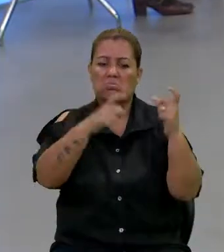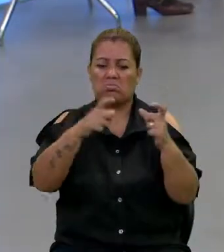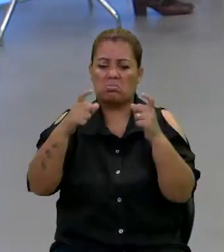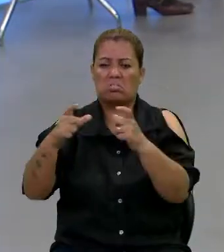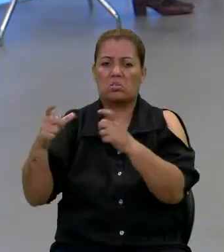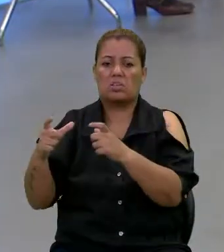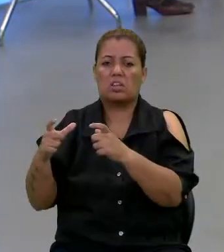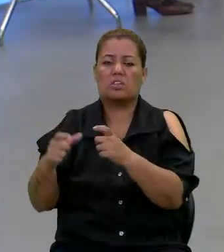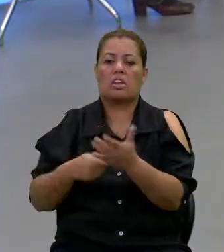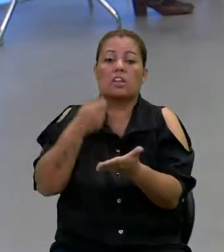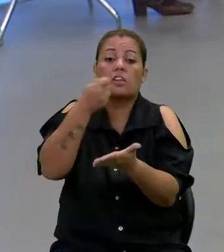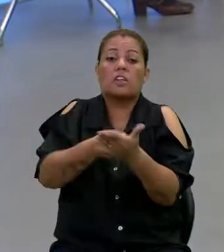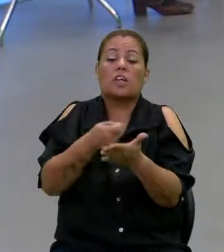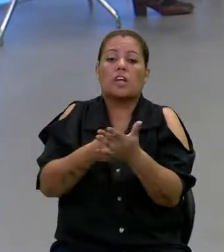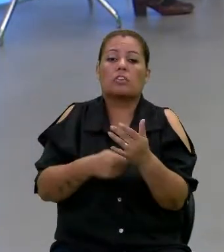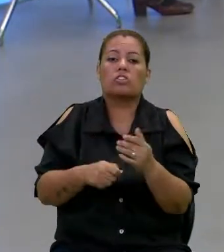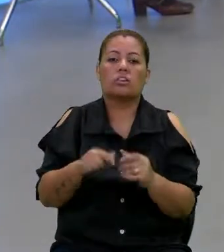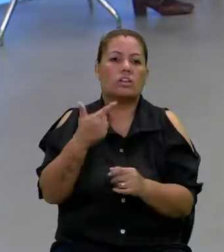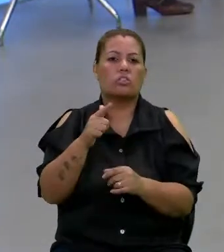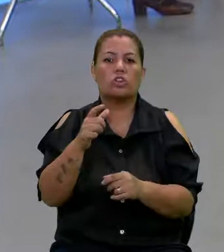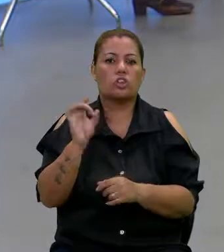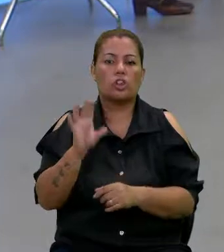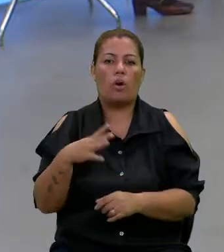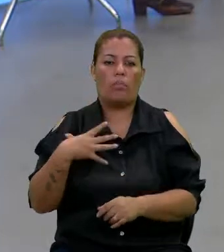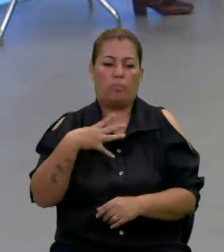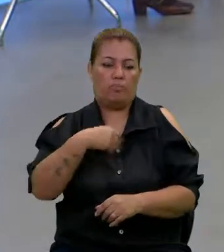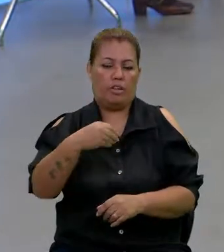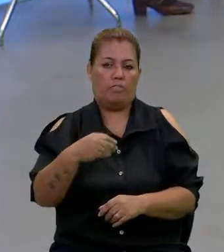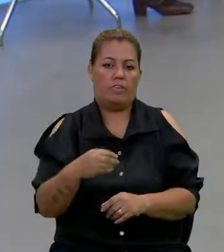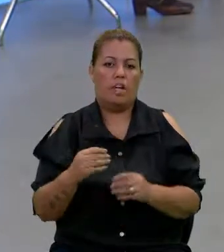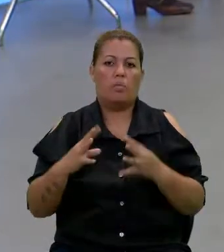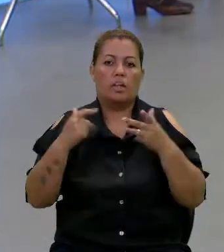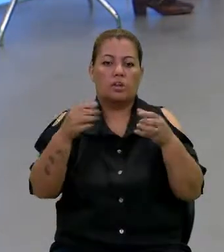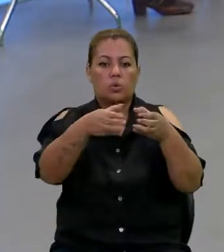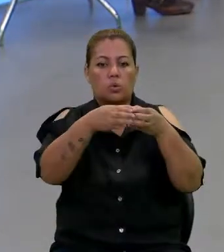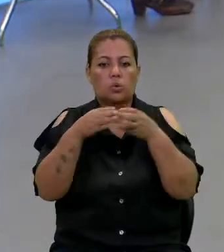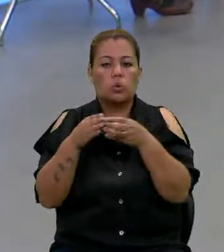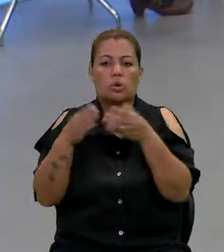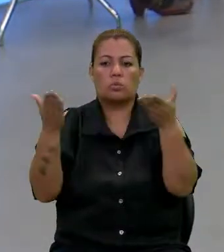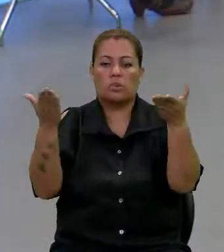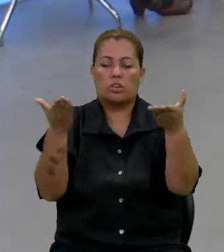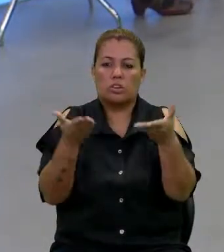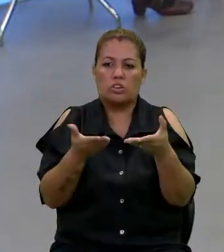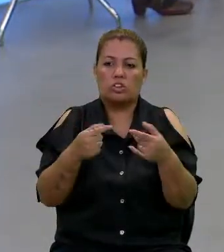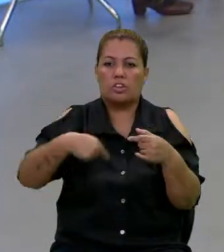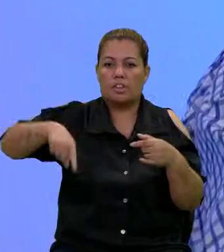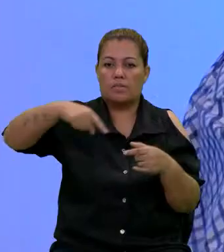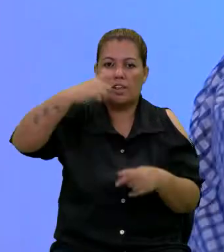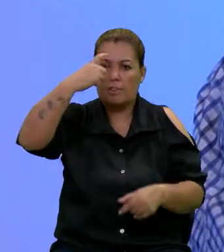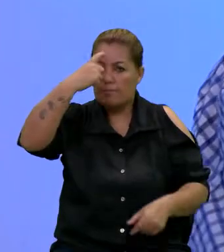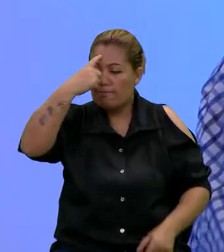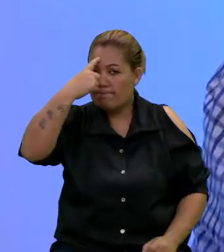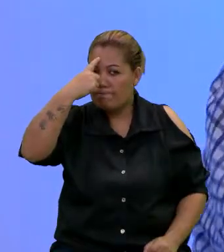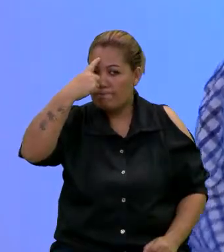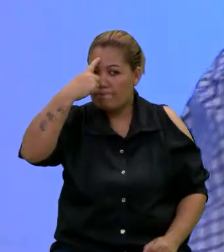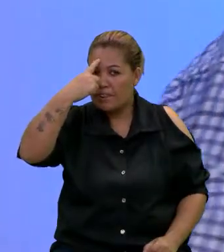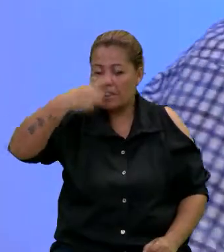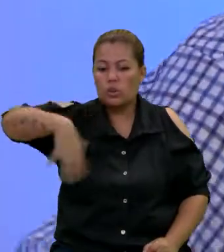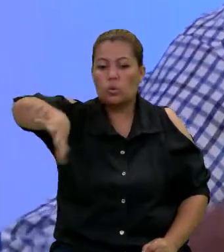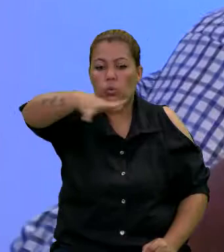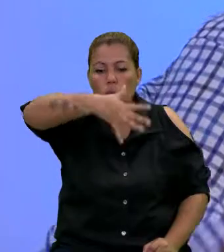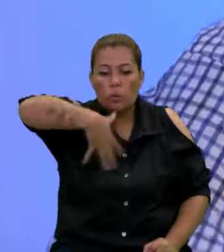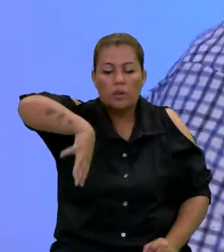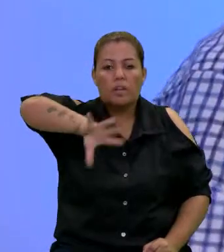que garantissem atendimento, não para a filha dela, mas toda a comunidade. E hoje, nós estamos aqui pensando no espaço